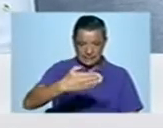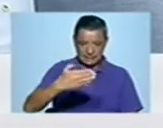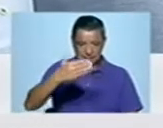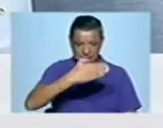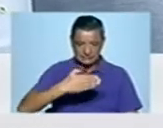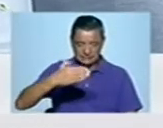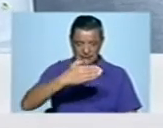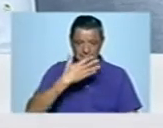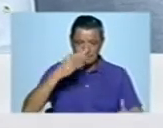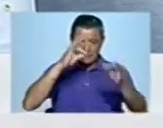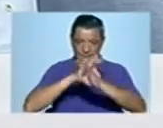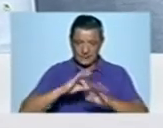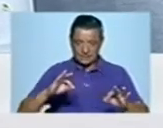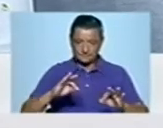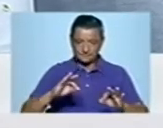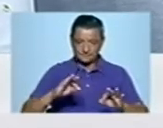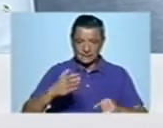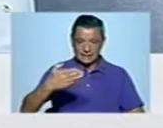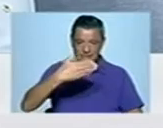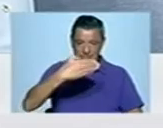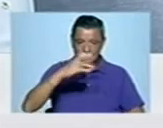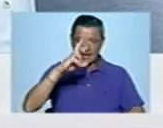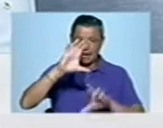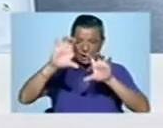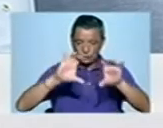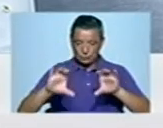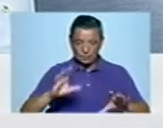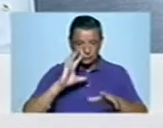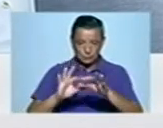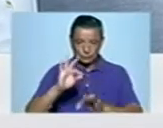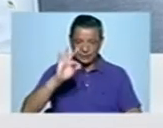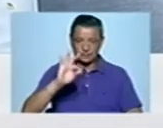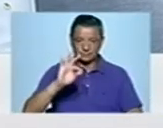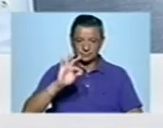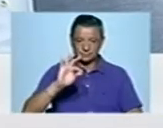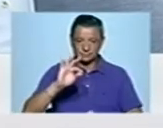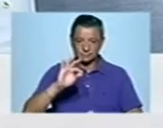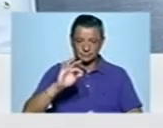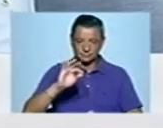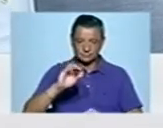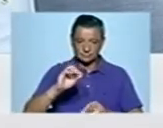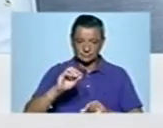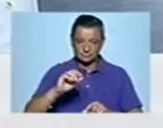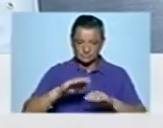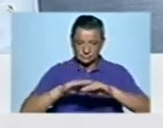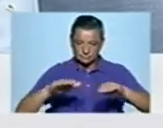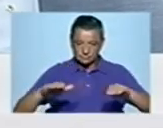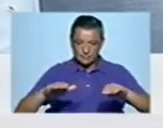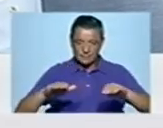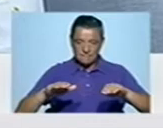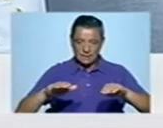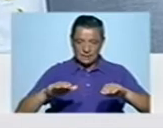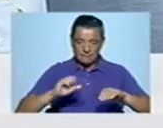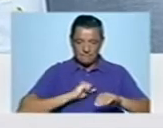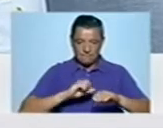são as sete maravilhas. Exatamente. Sete regiões também que foram escolhidas. Exatamente. E portanto, a nossa mesa é a mesa templária.